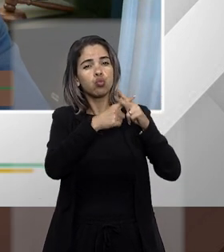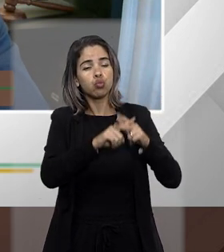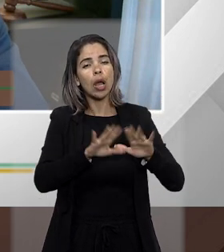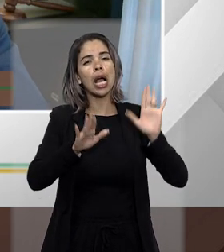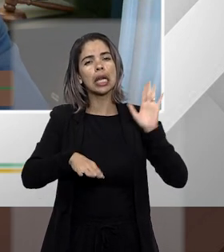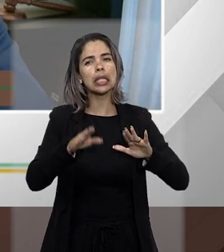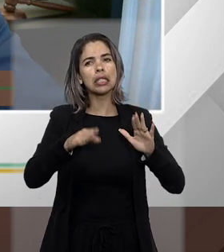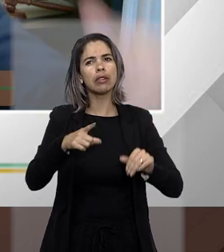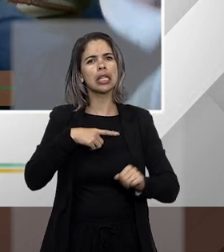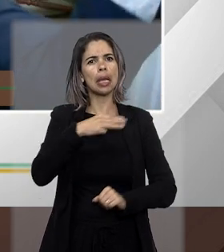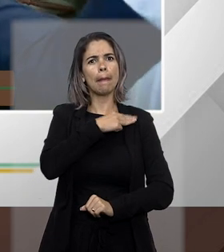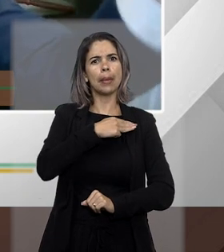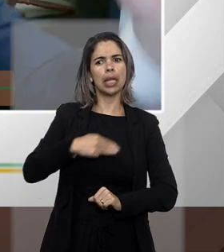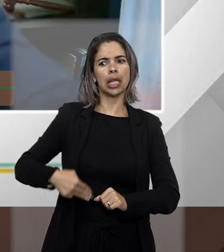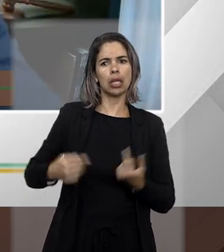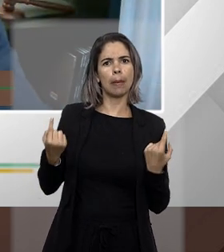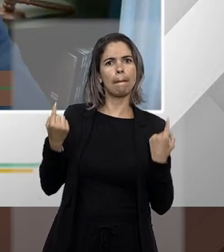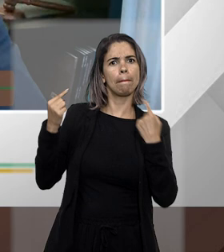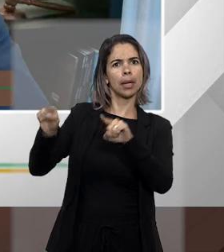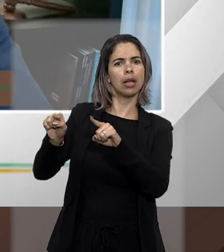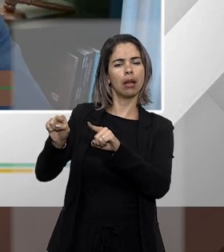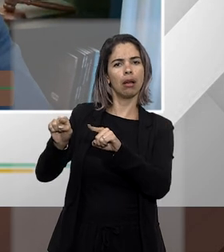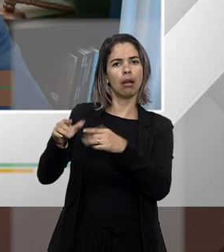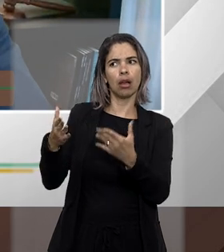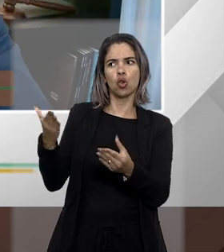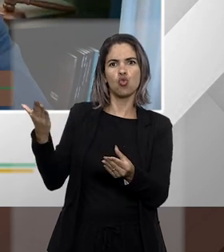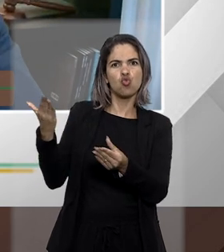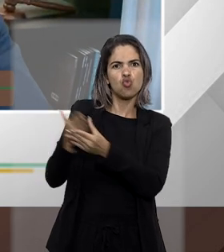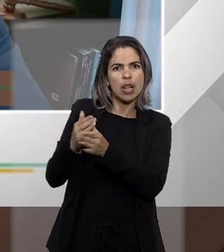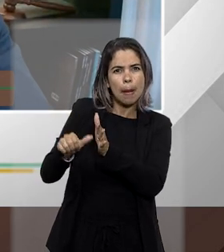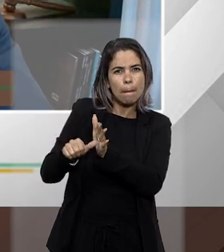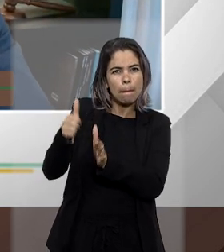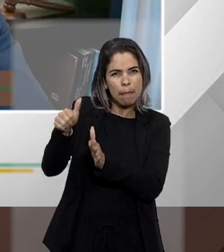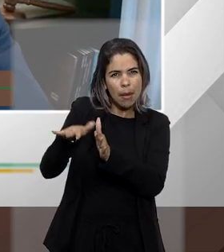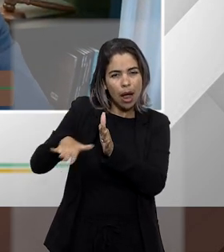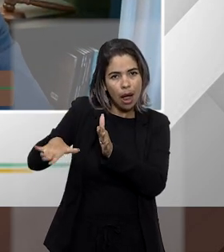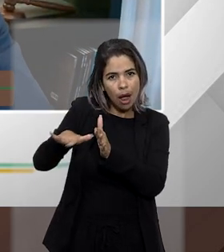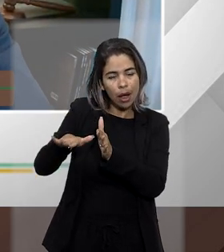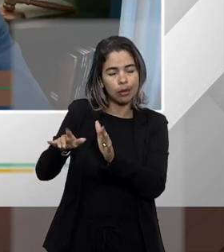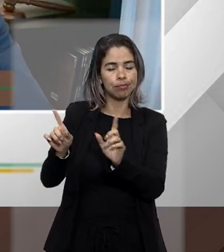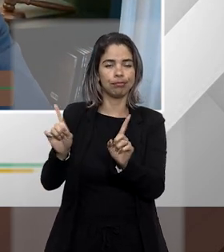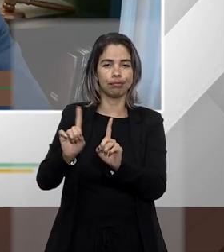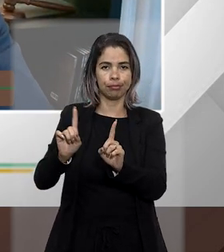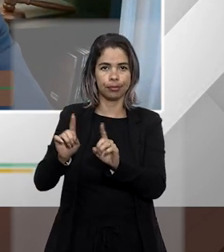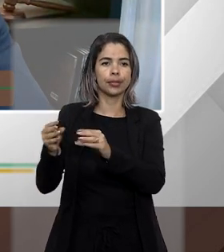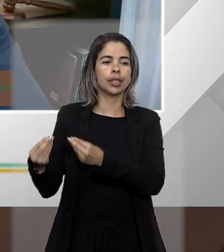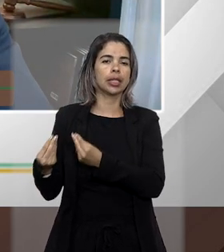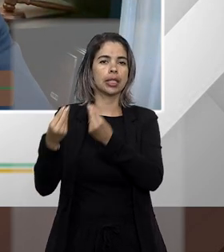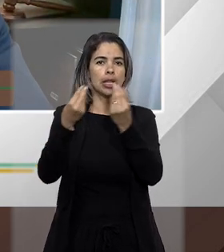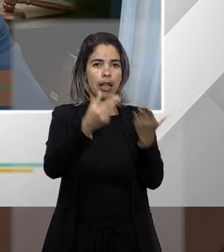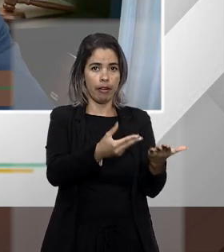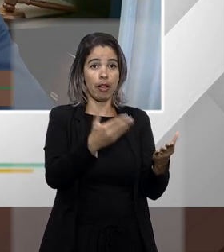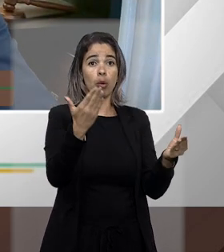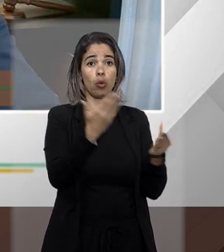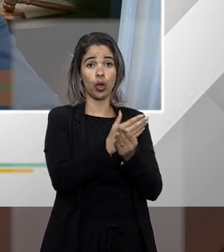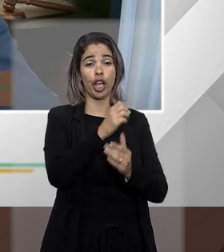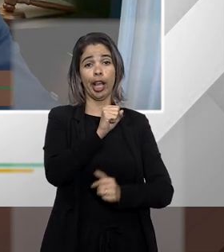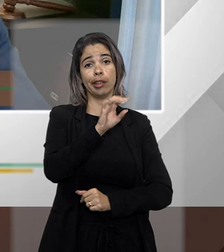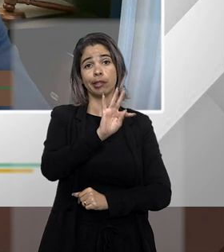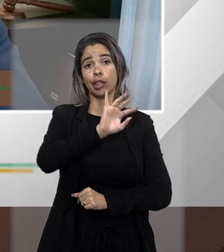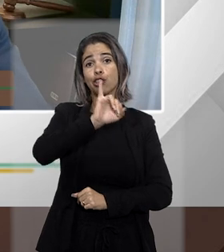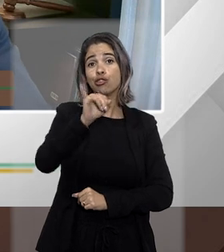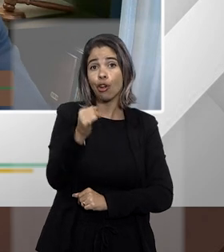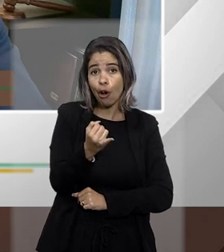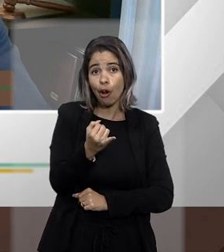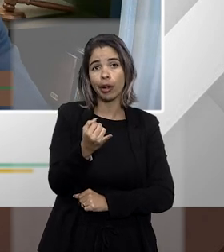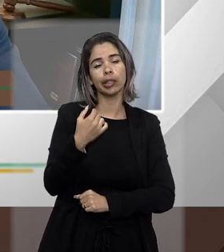ser juiz de primeira instância a gente vai enviar o processo para o STJ verifica ali na inicial se está fazendo